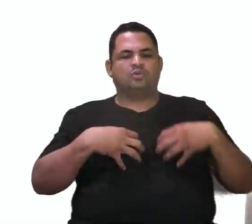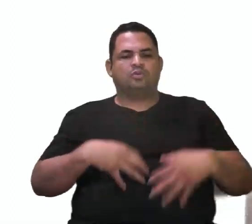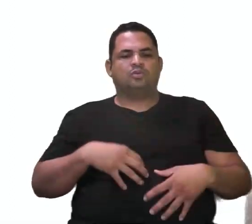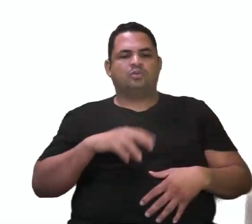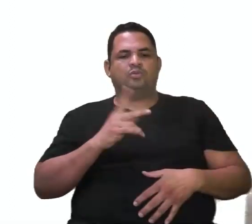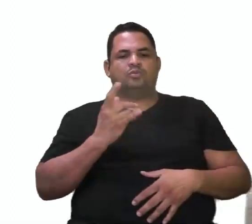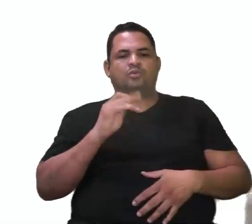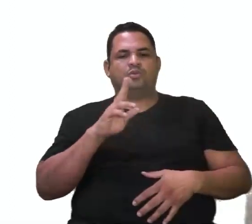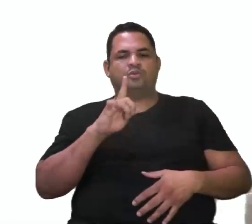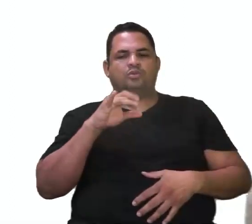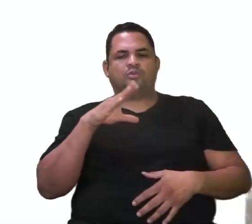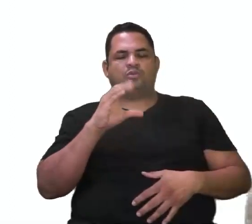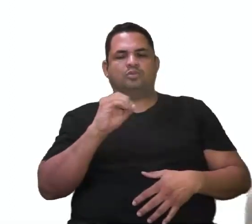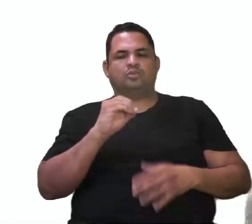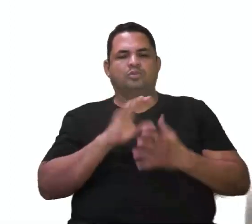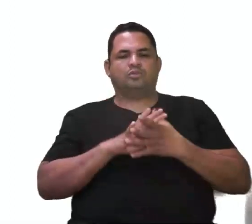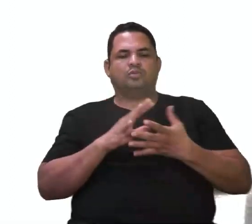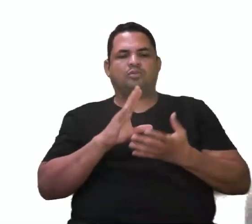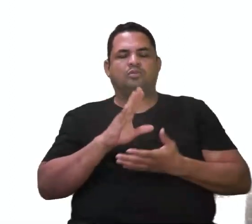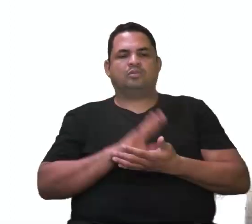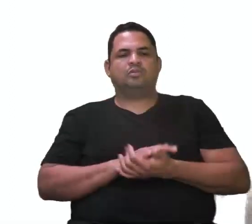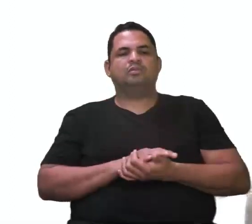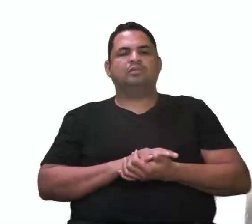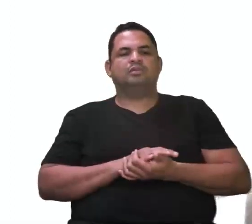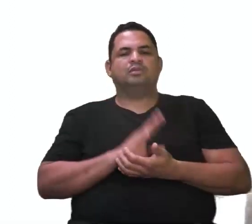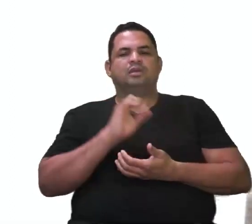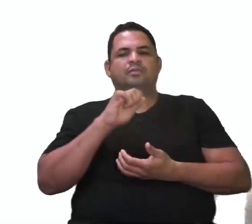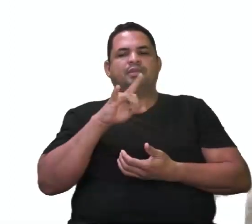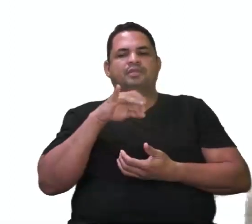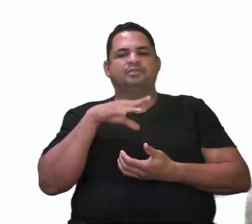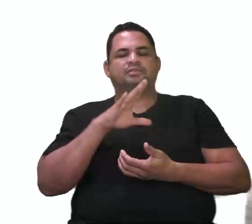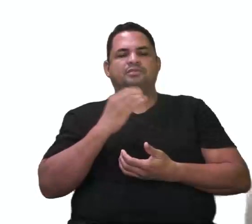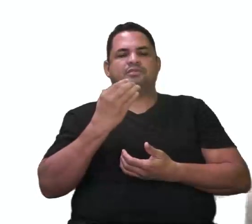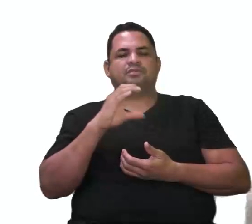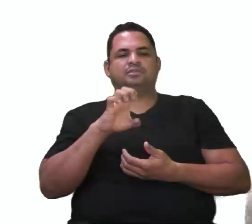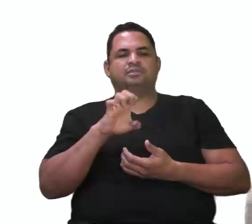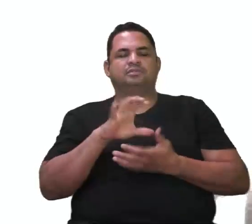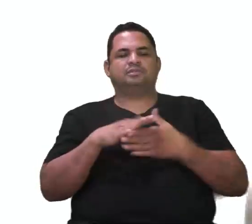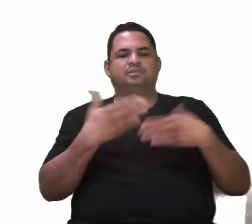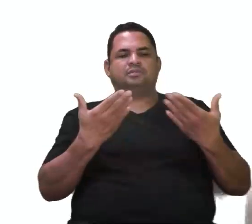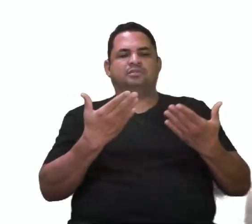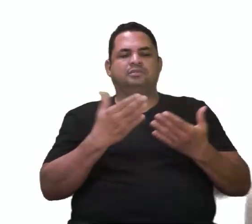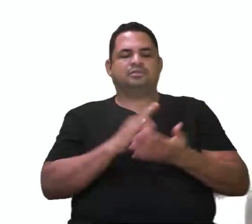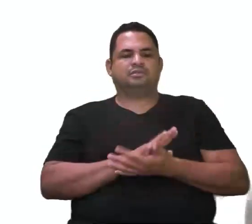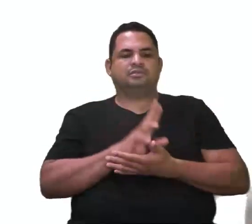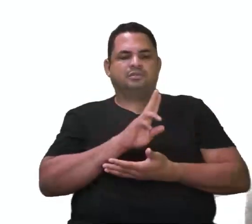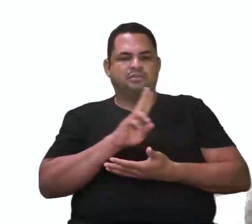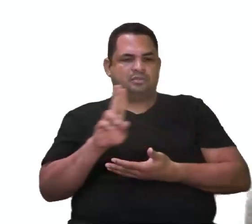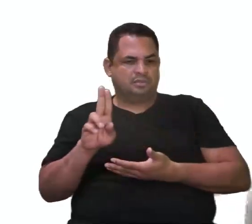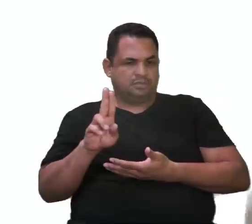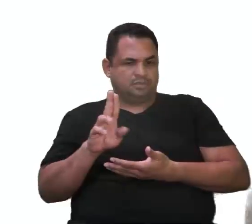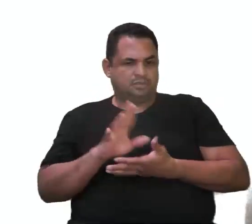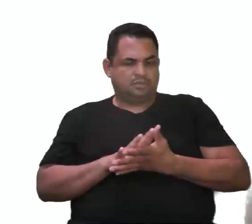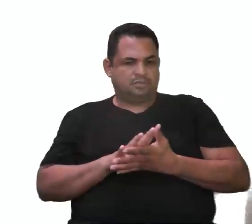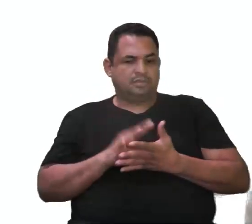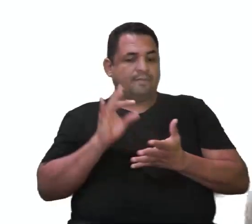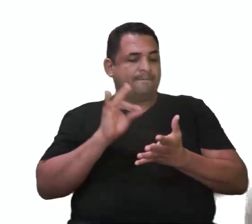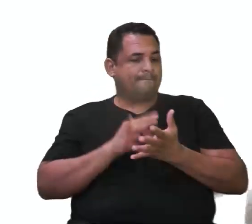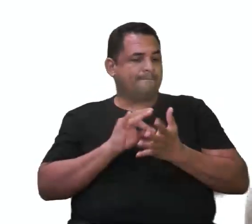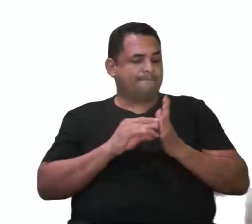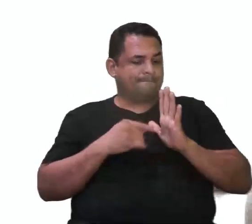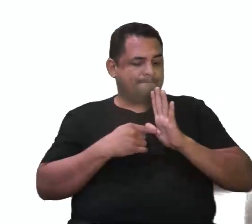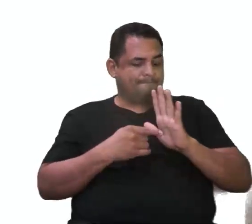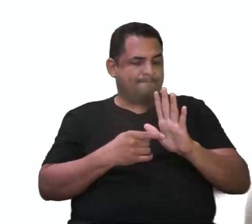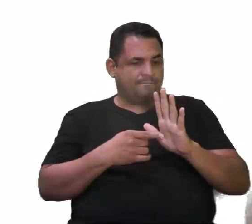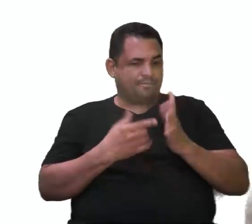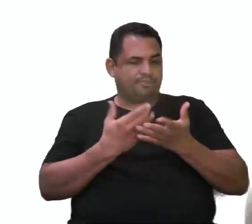Órgão homólogo. Gente, o apêndice é o órgão homólogo, tá? E esse nome dessa evidência que